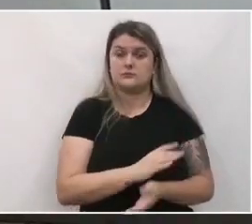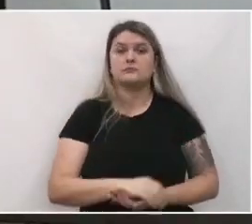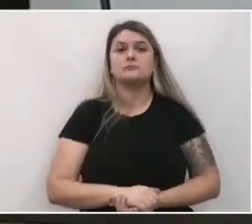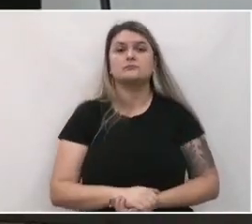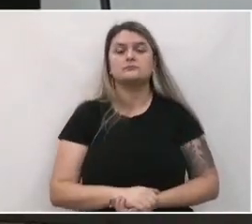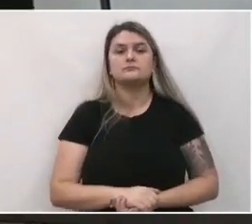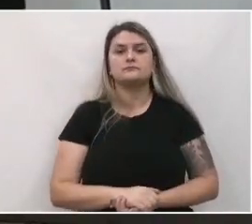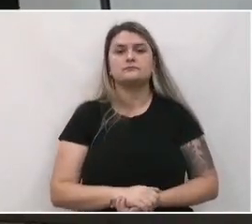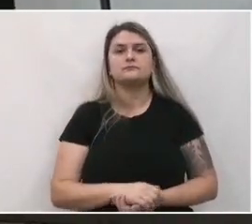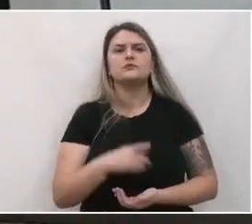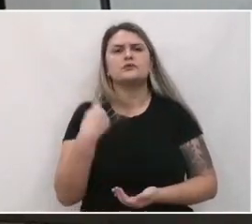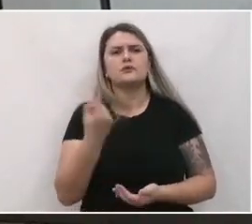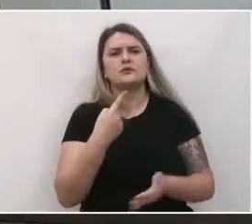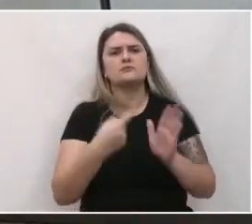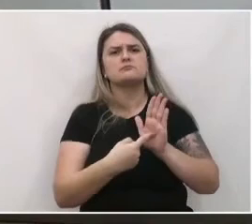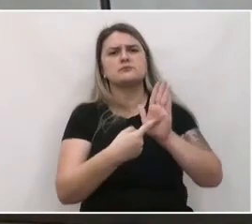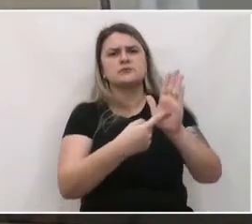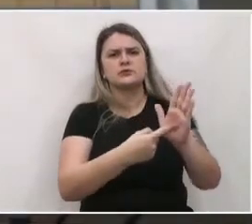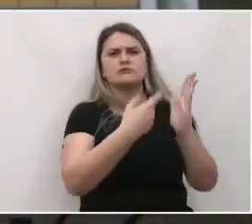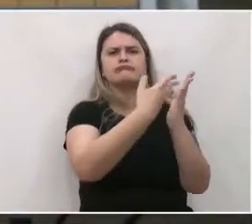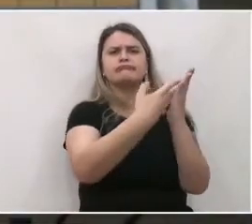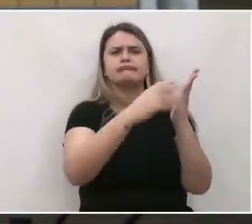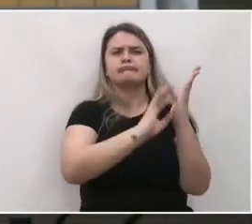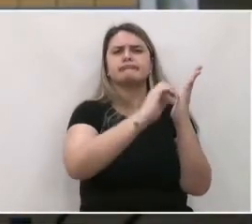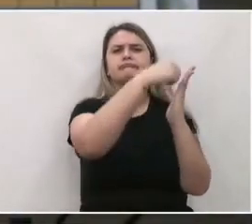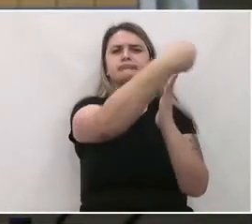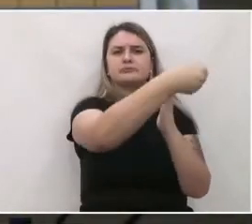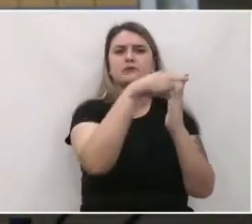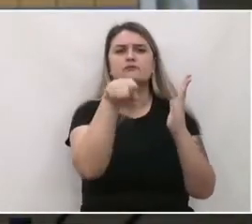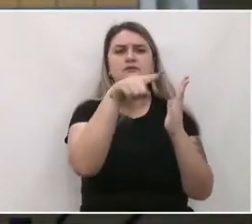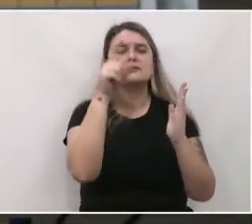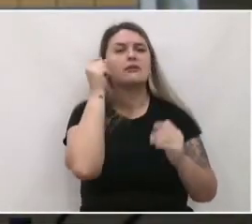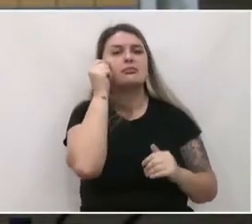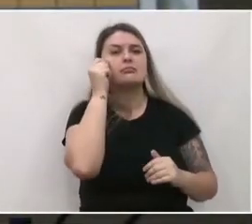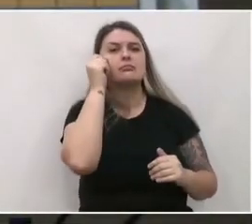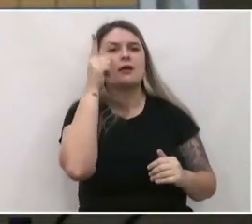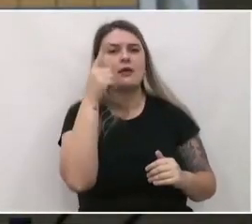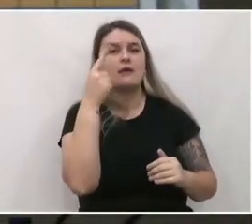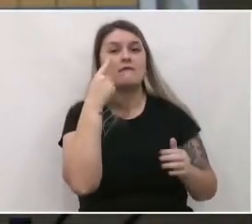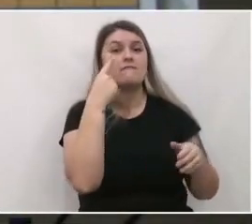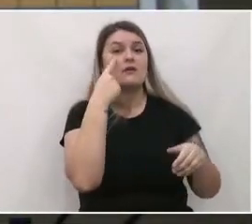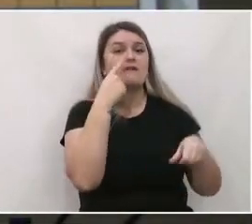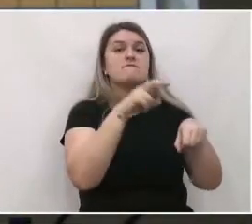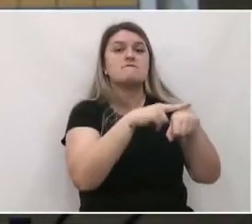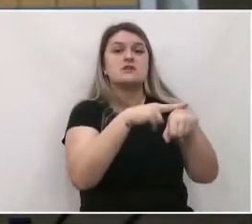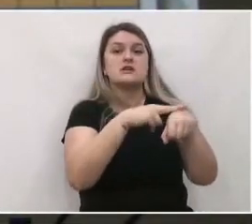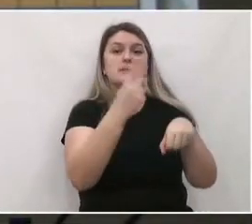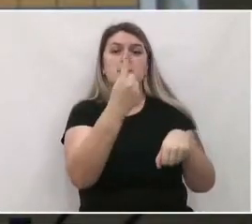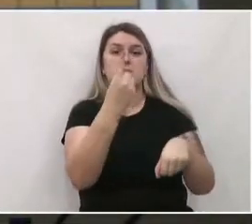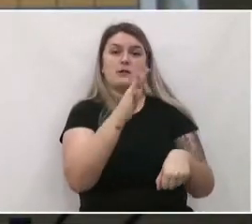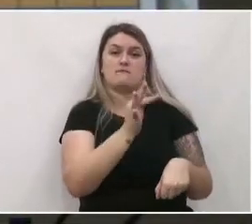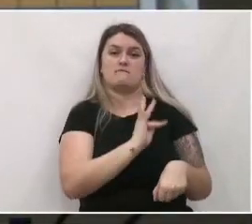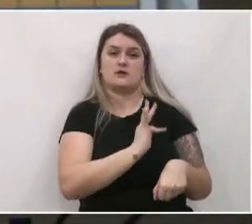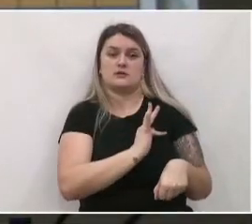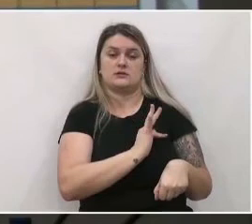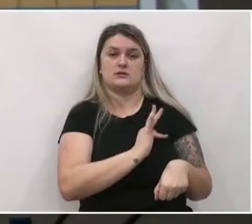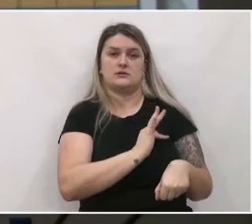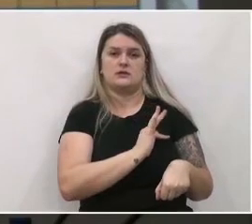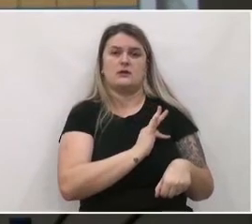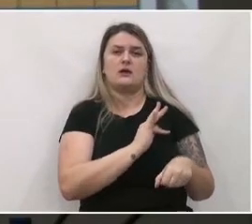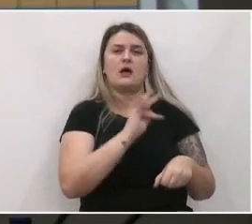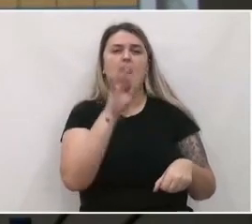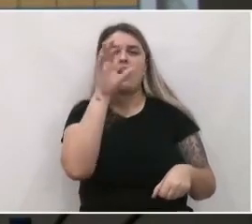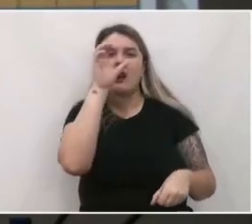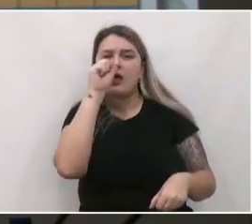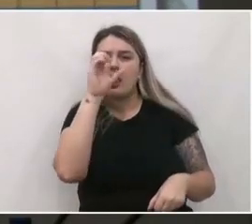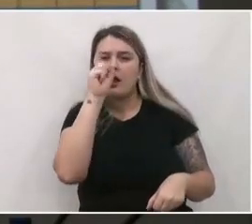A gente aqui apresenta um cronograma sintético para que vocês tenham uma ideia. Em verde é a primeira fase e em tons de